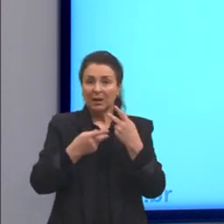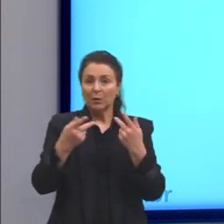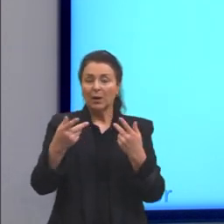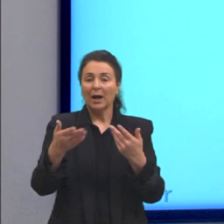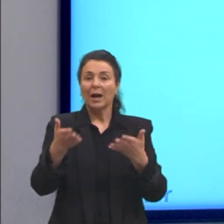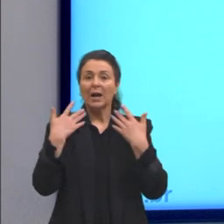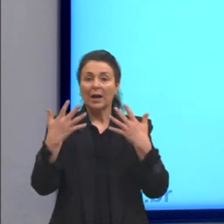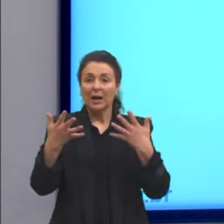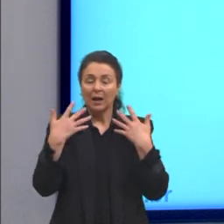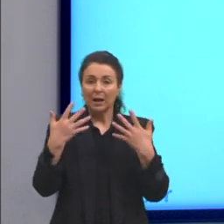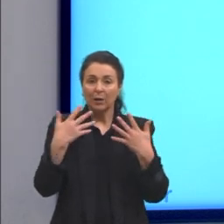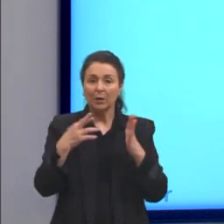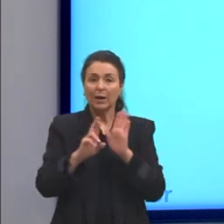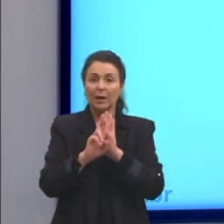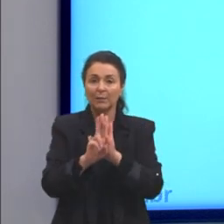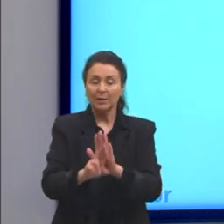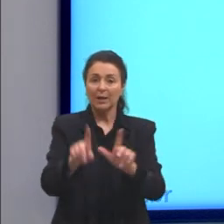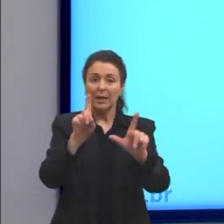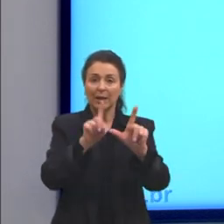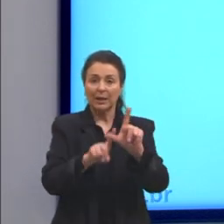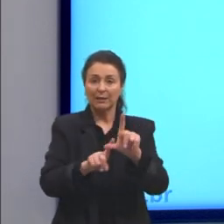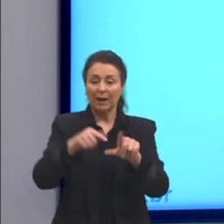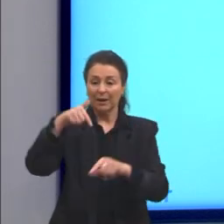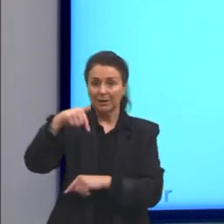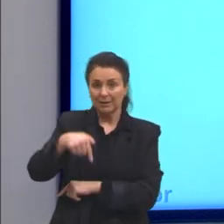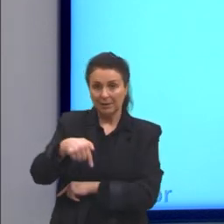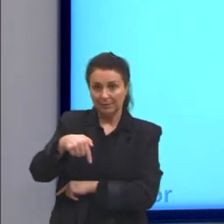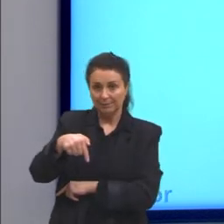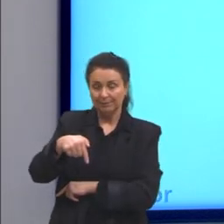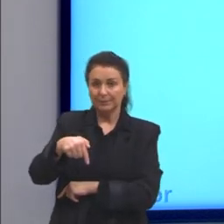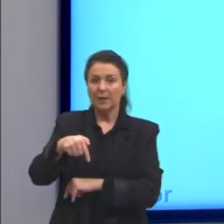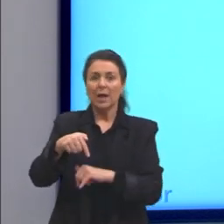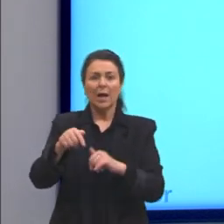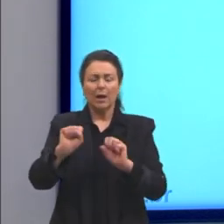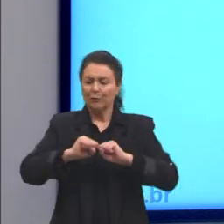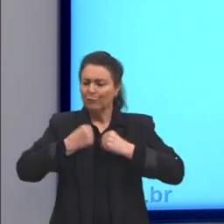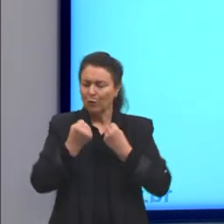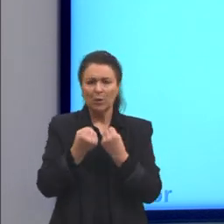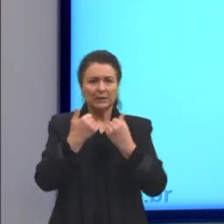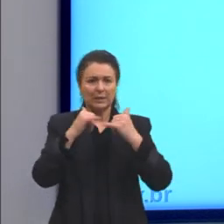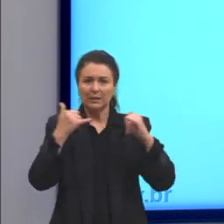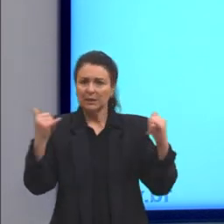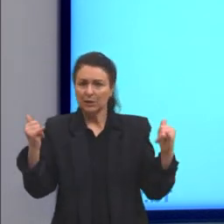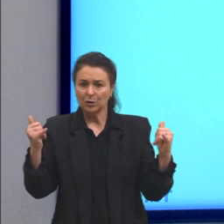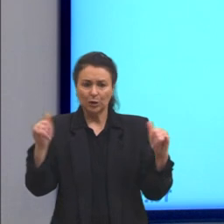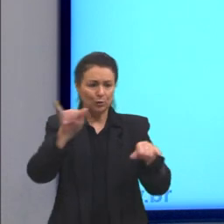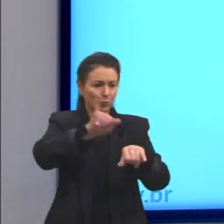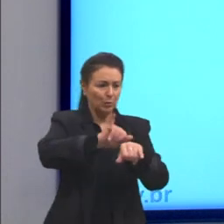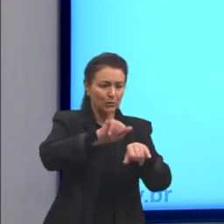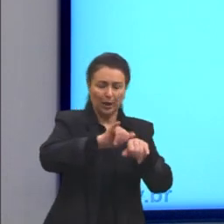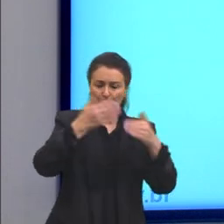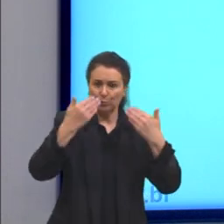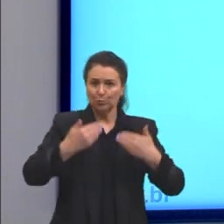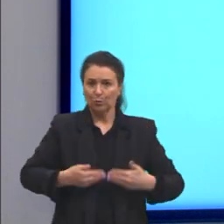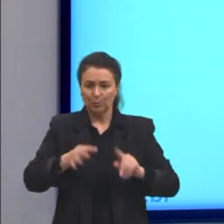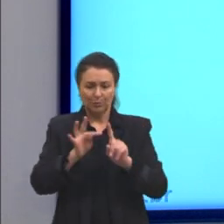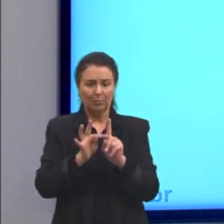Calor, a gente representa pela letra Q, é energia em trânsito de um corpo a uma temperatura